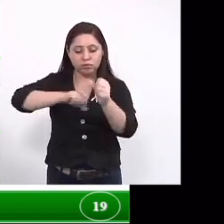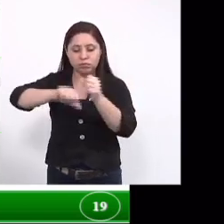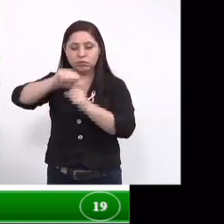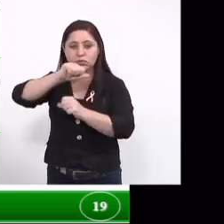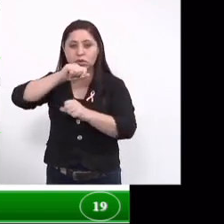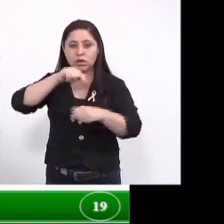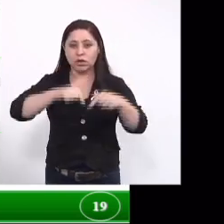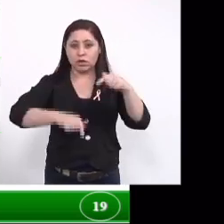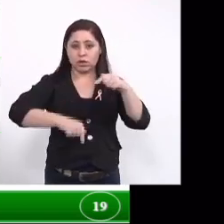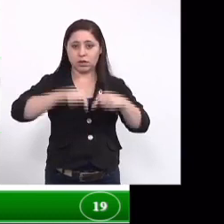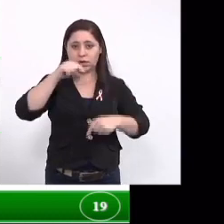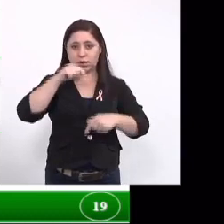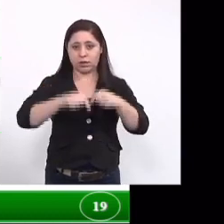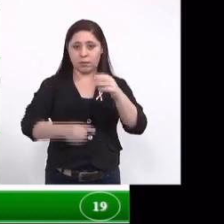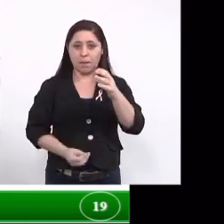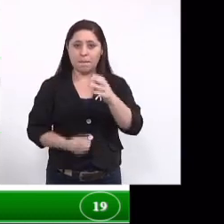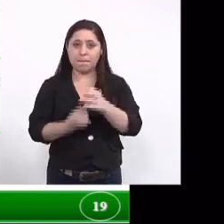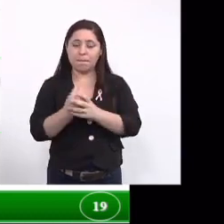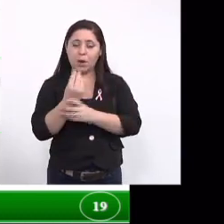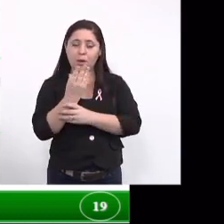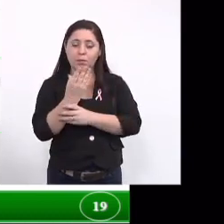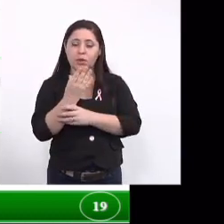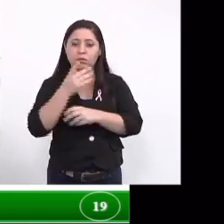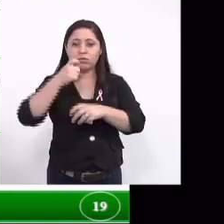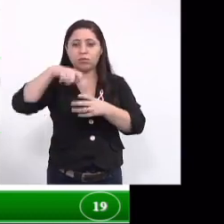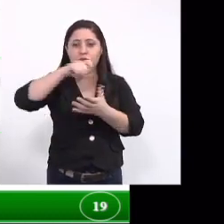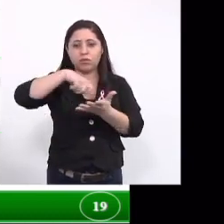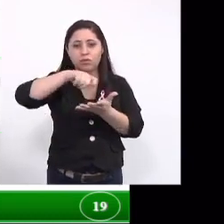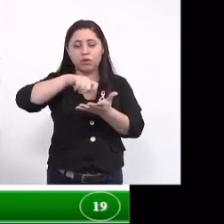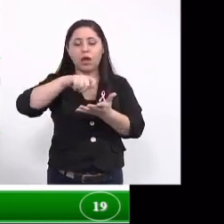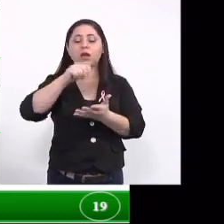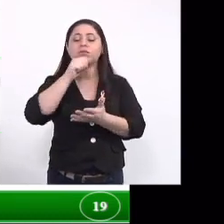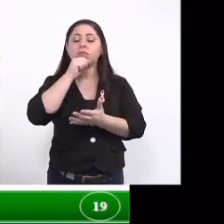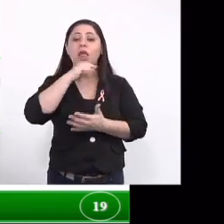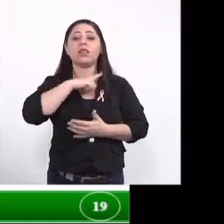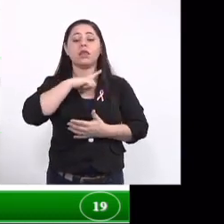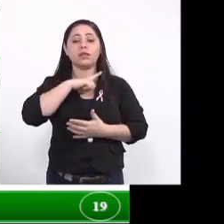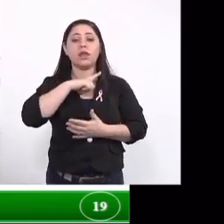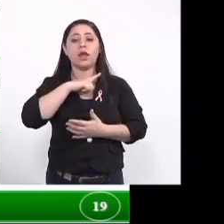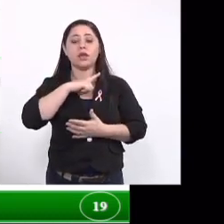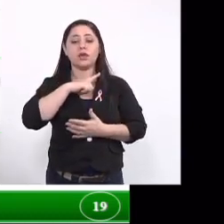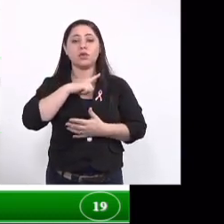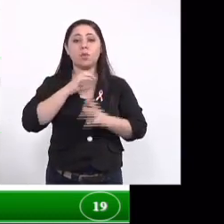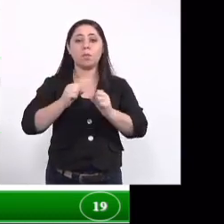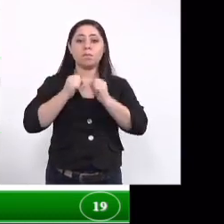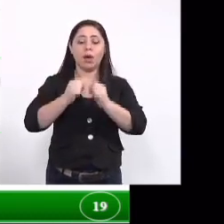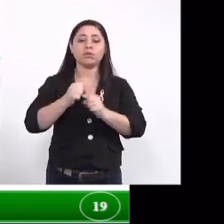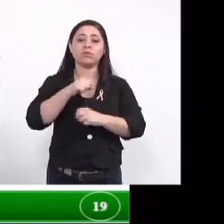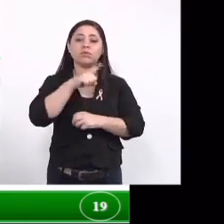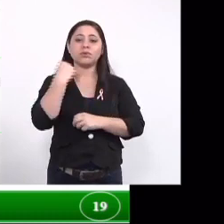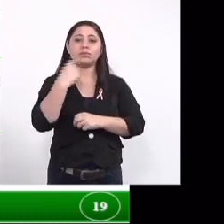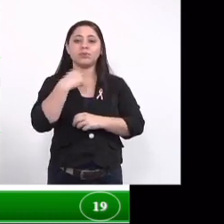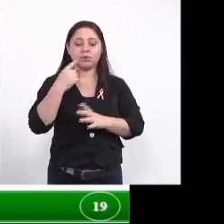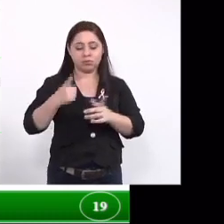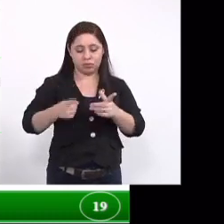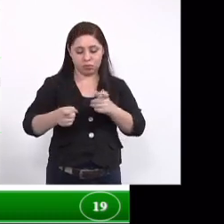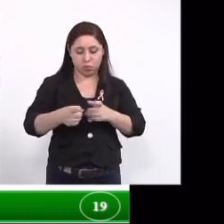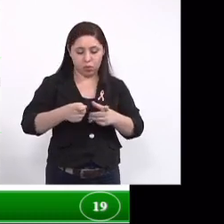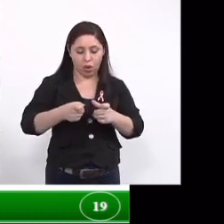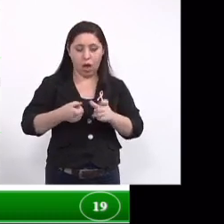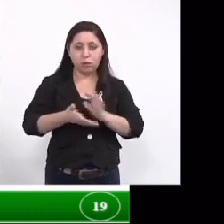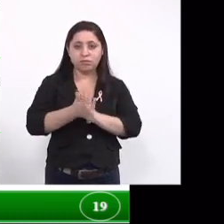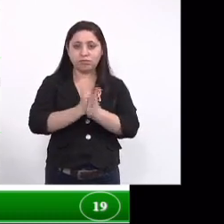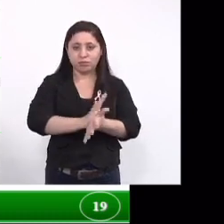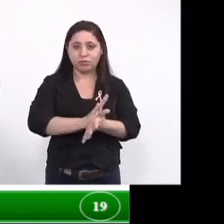uma produção de um detergente convencional o produto ainda apresenta uma atividade larvicida para combate